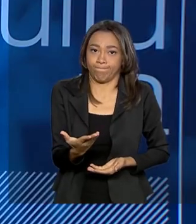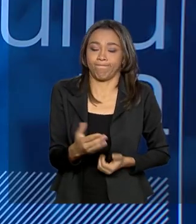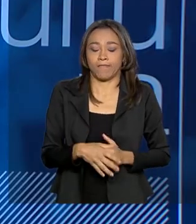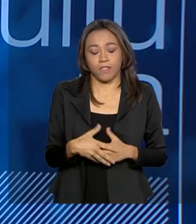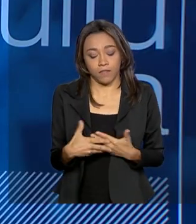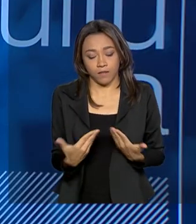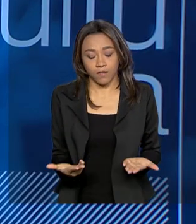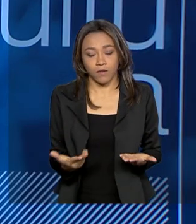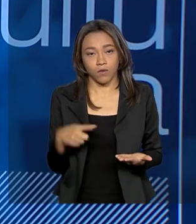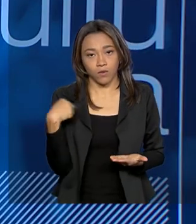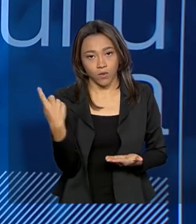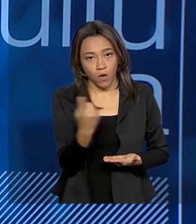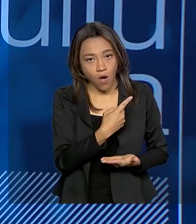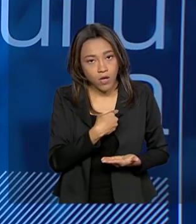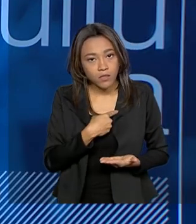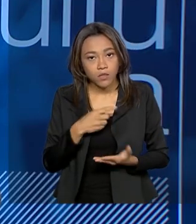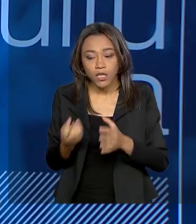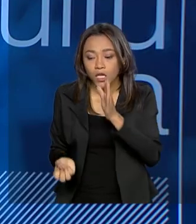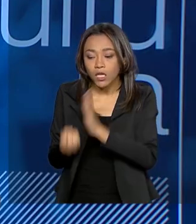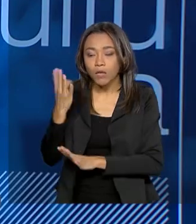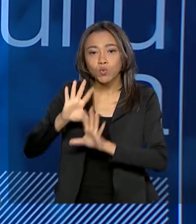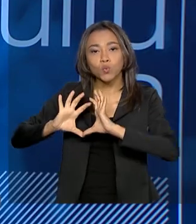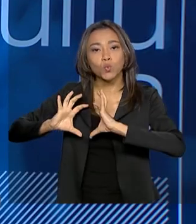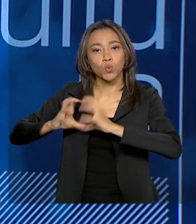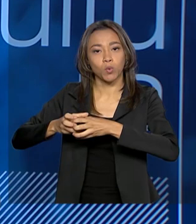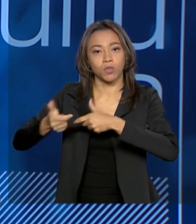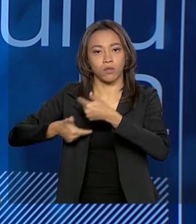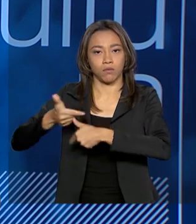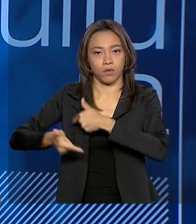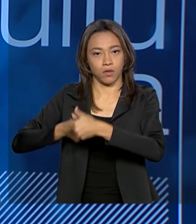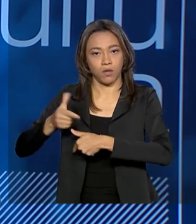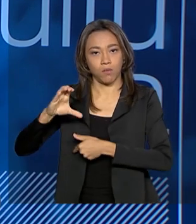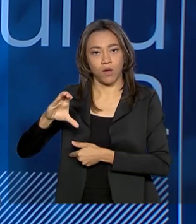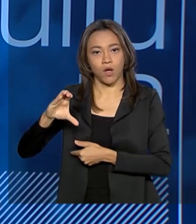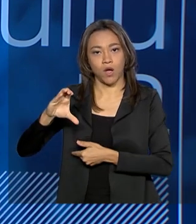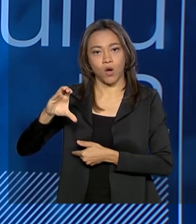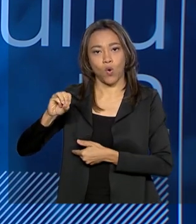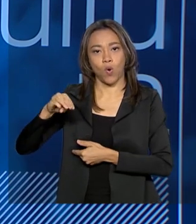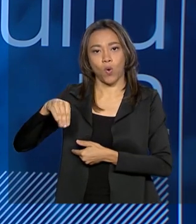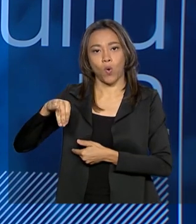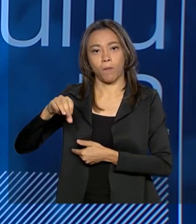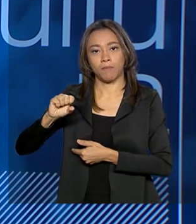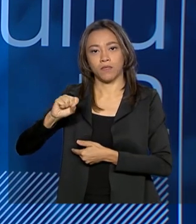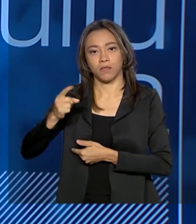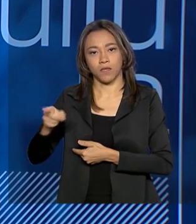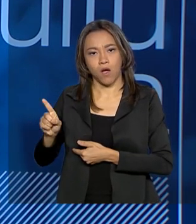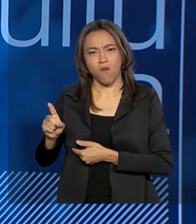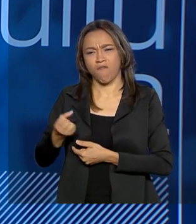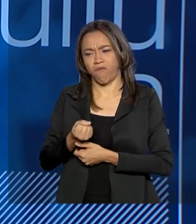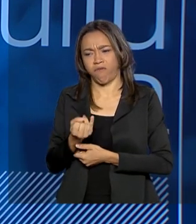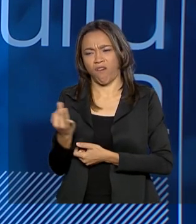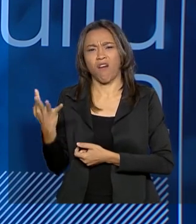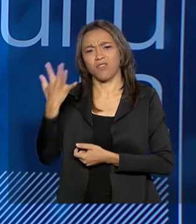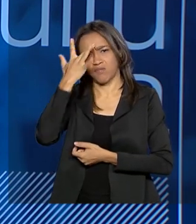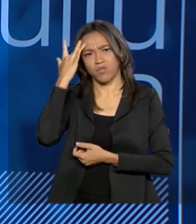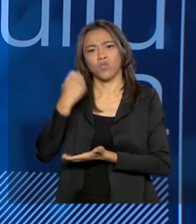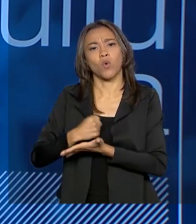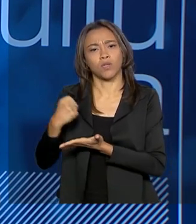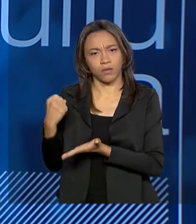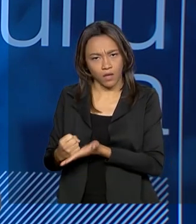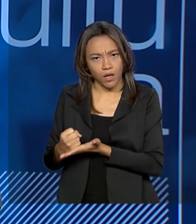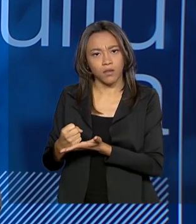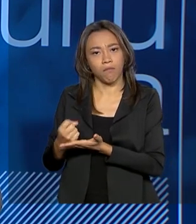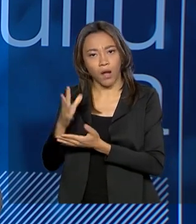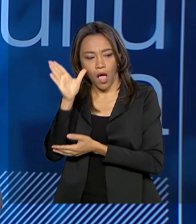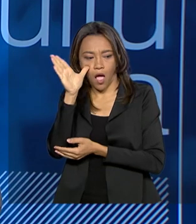Então, nós estamos formando agora uma comissão que vai envolver centenas de pessoas contratadas especificamente